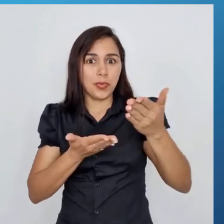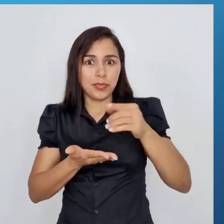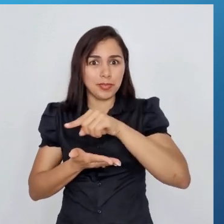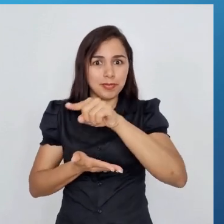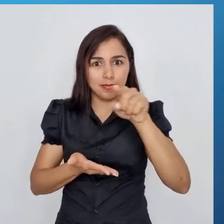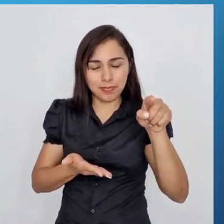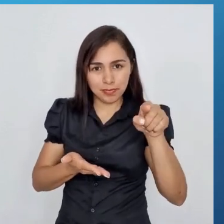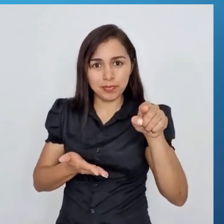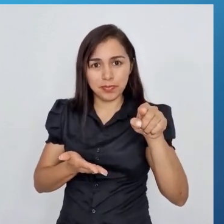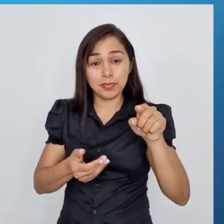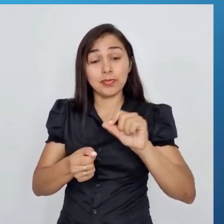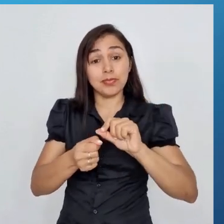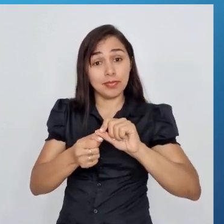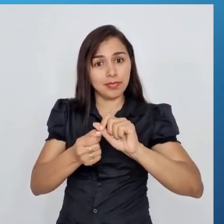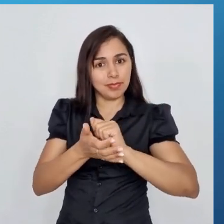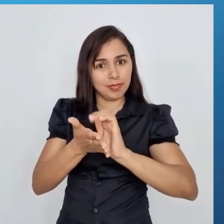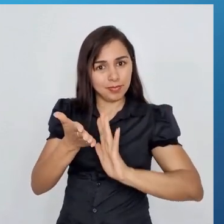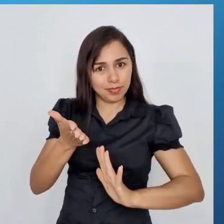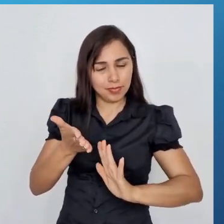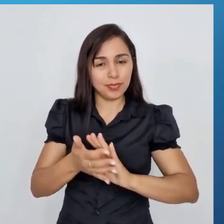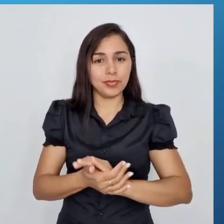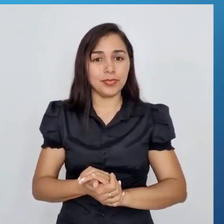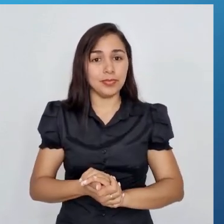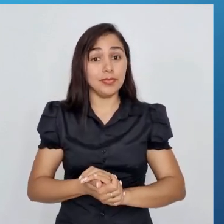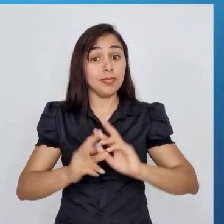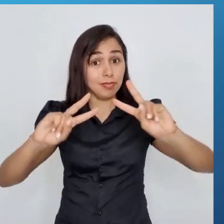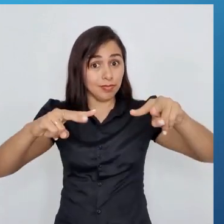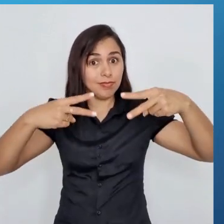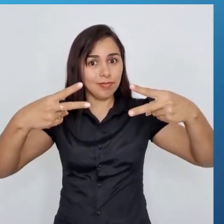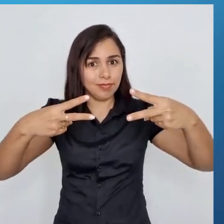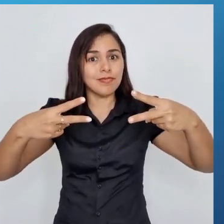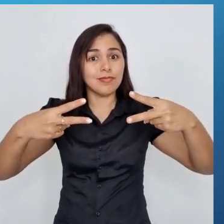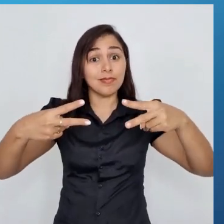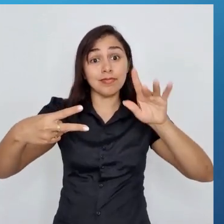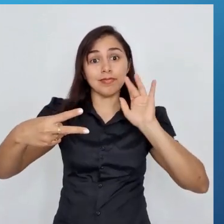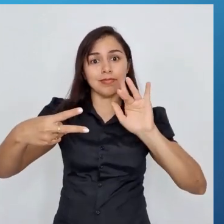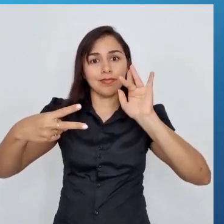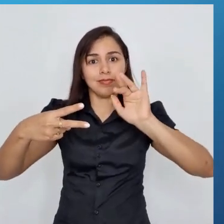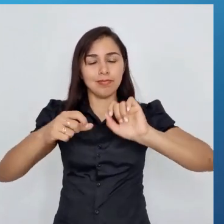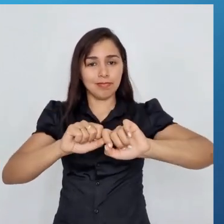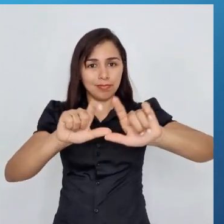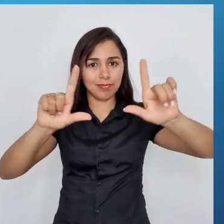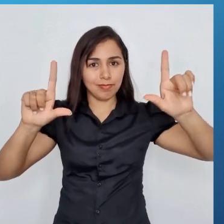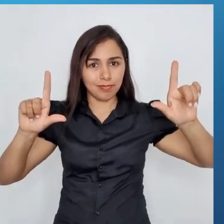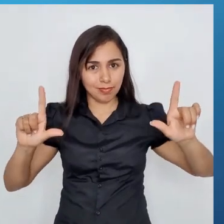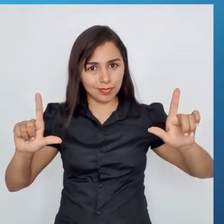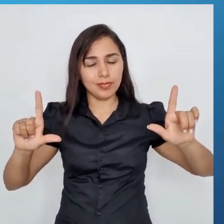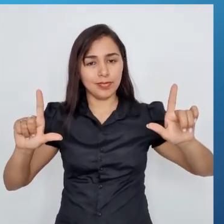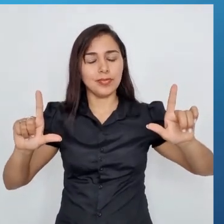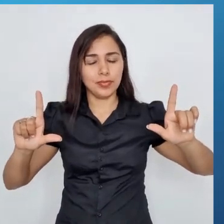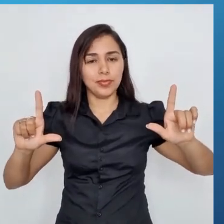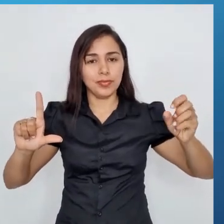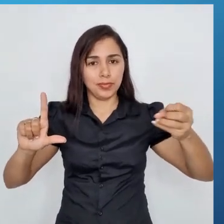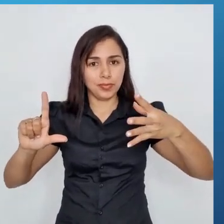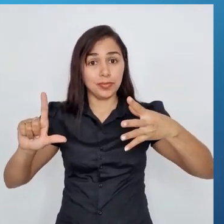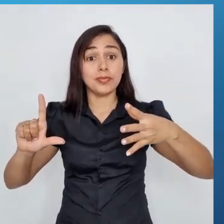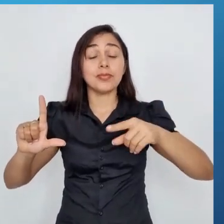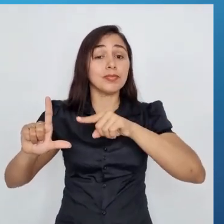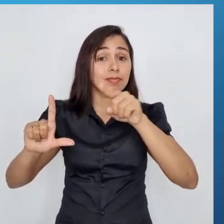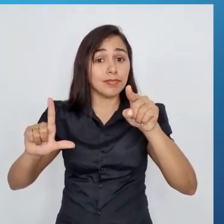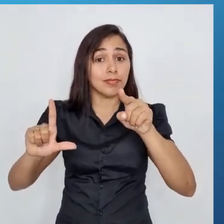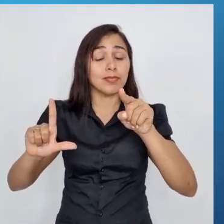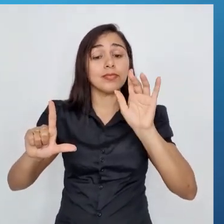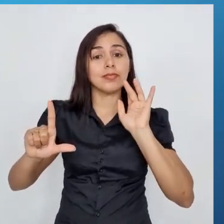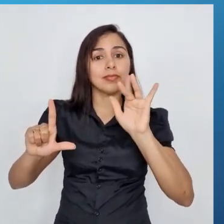fazer uma atividade. Acesse esse link que está aparecendo na sua tela, vai abrir uma nova página e você vai clicar